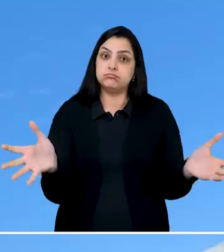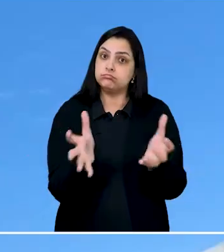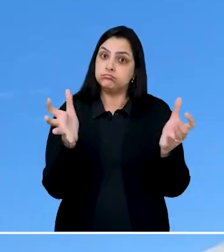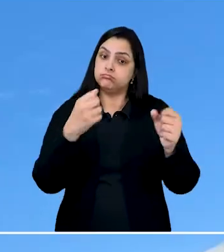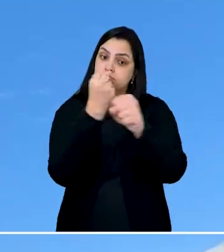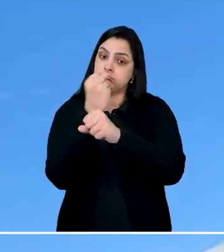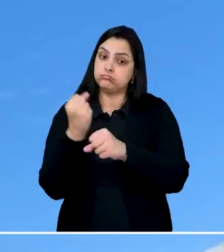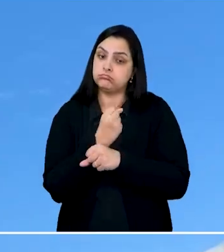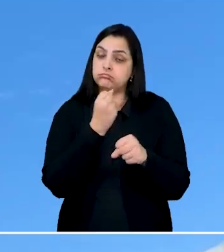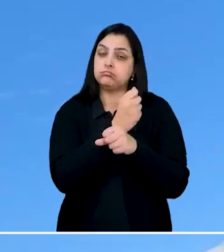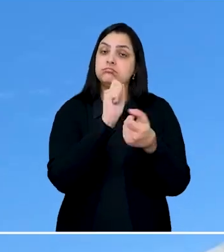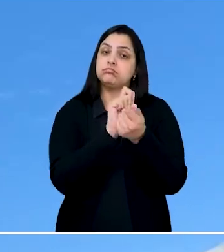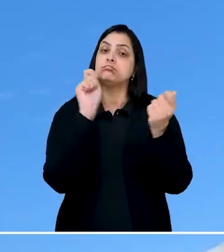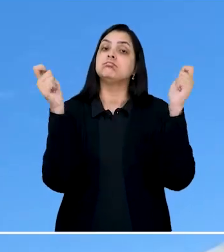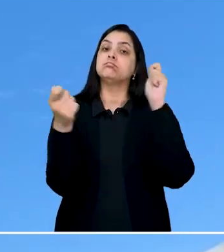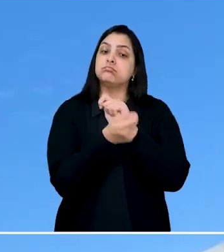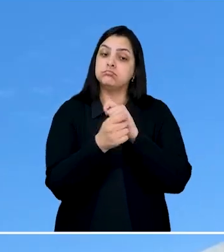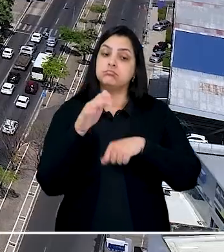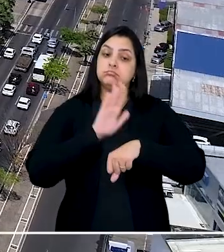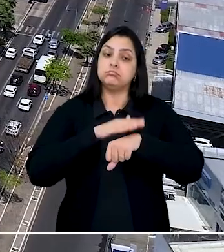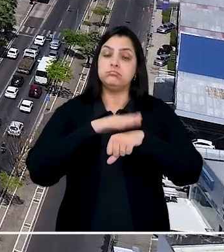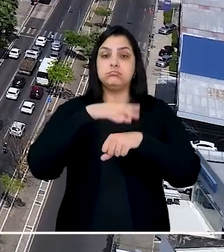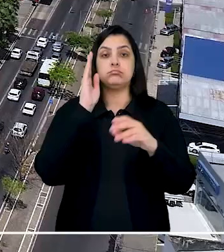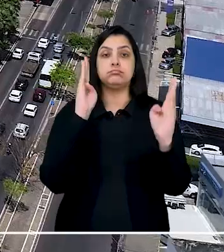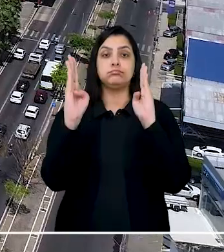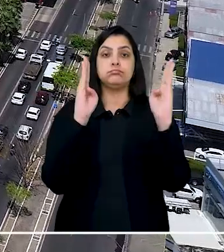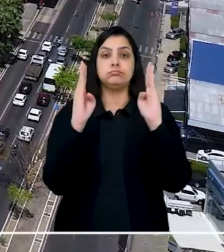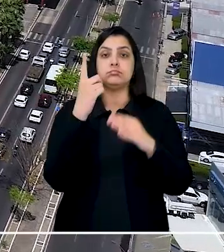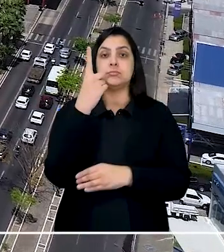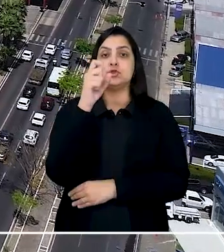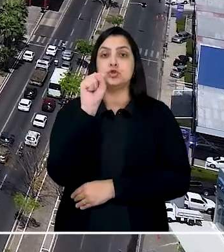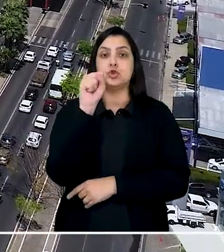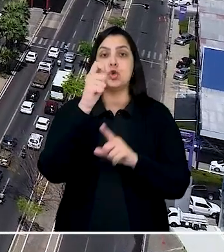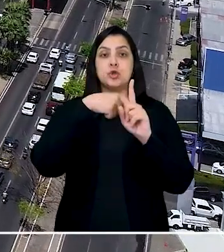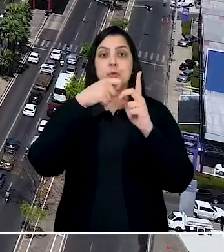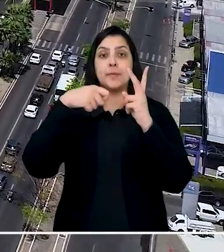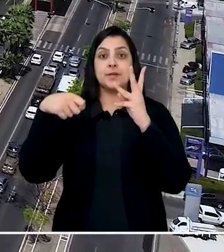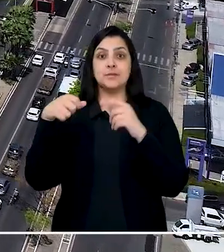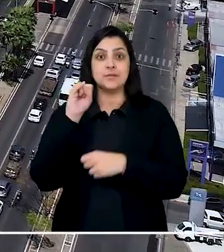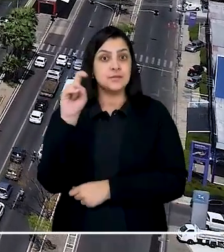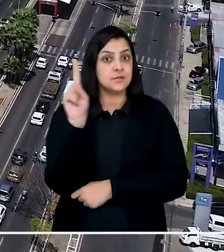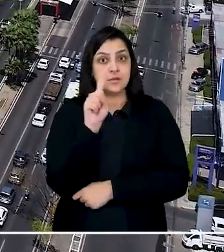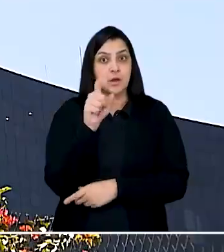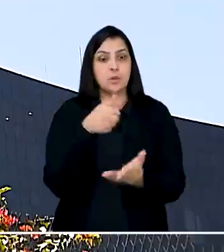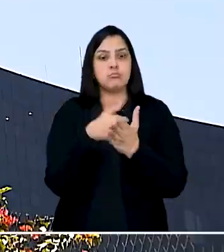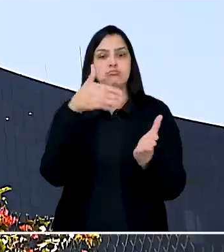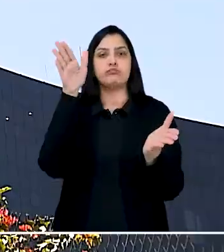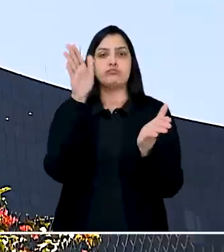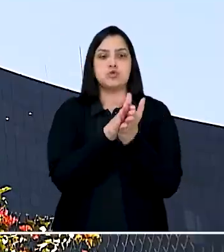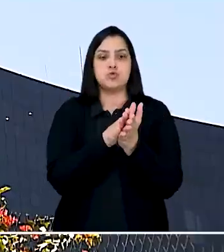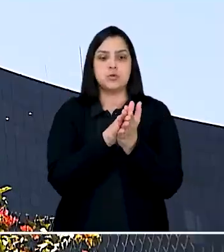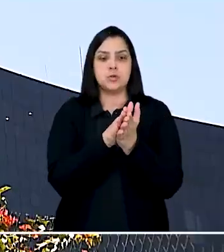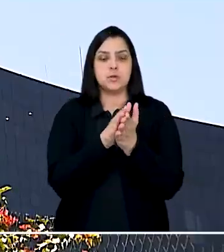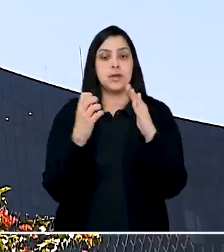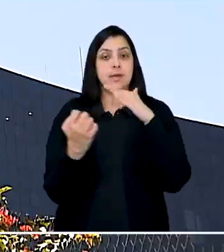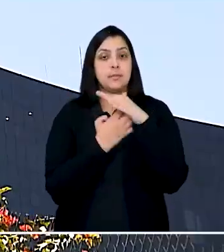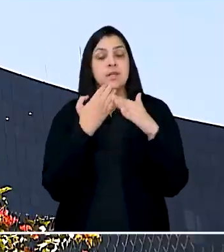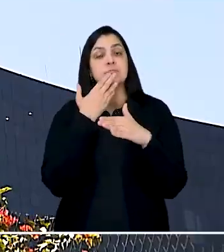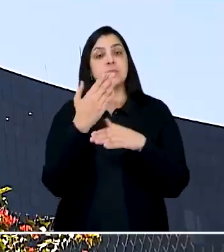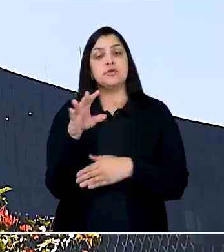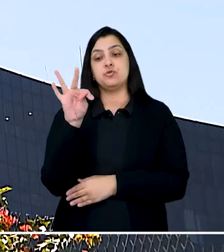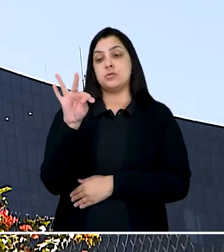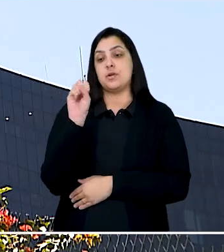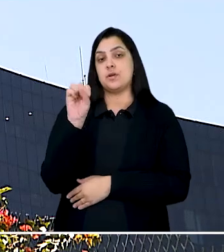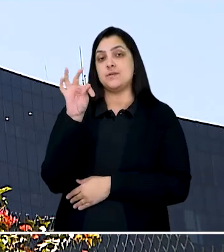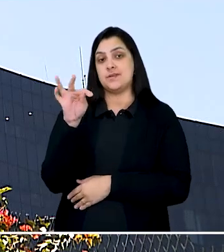reformas e as adaptações indicadas, no prazo de 18 meses, sob pena de multa. Ao recorrer ao TST, empresa